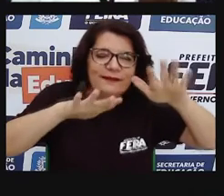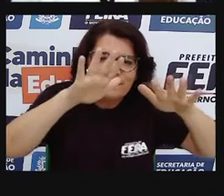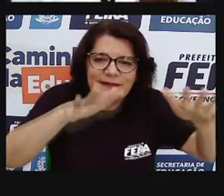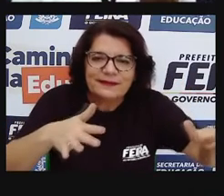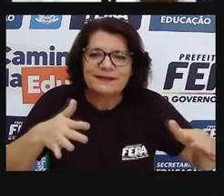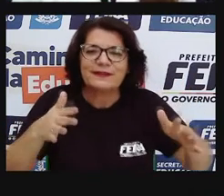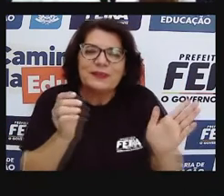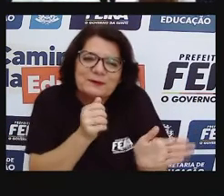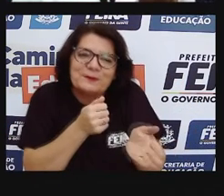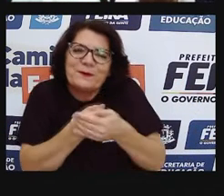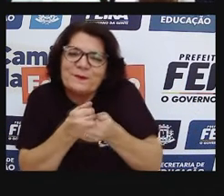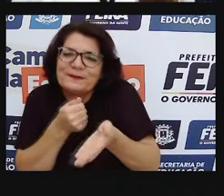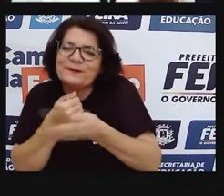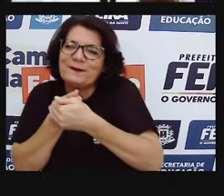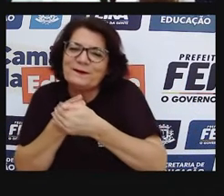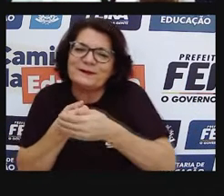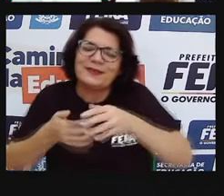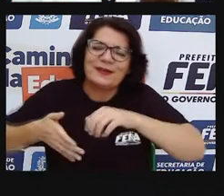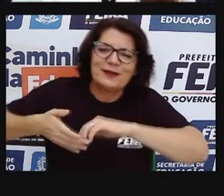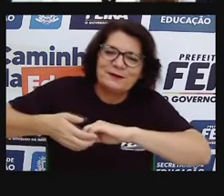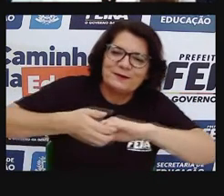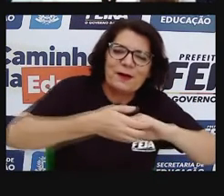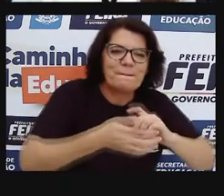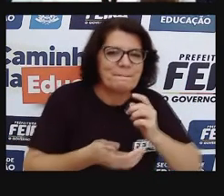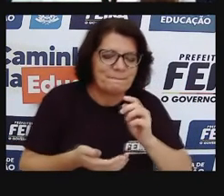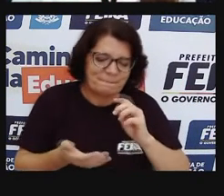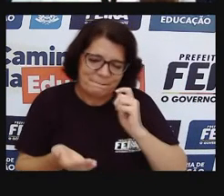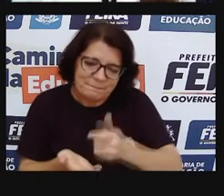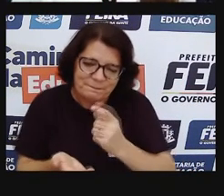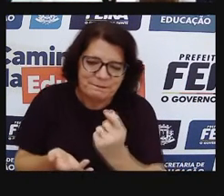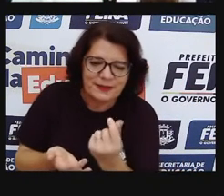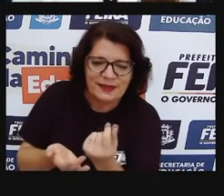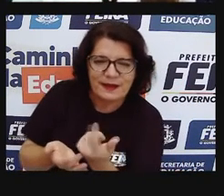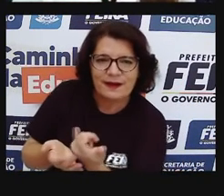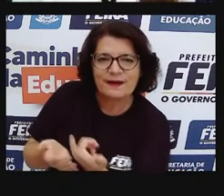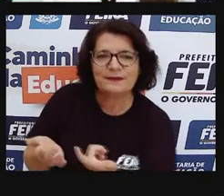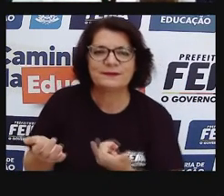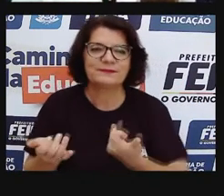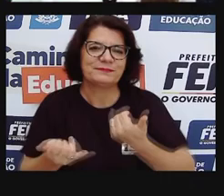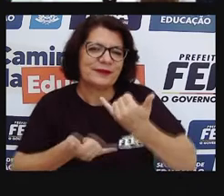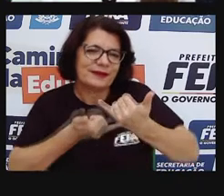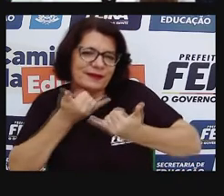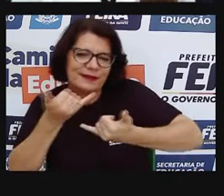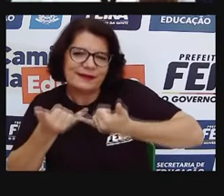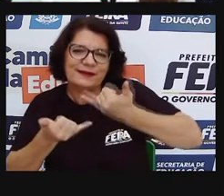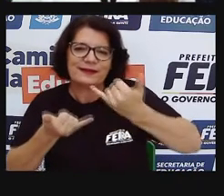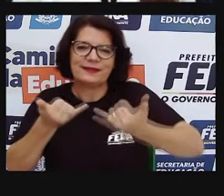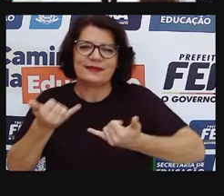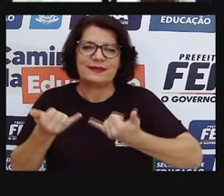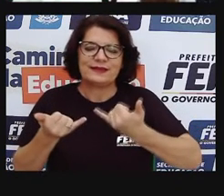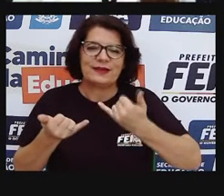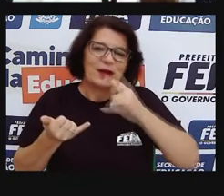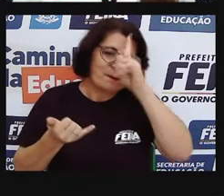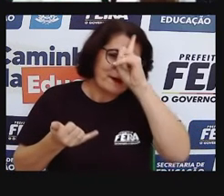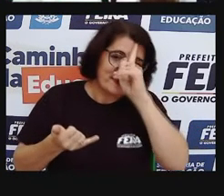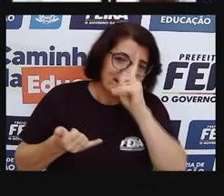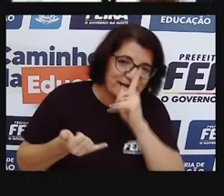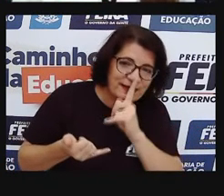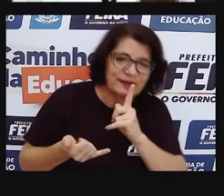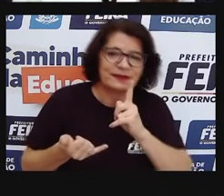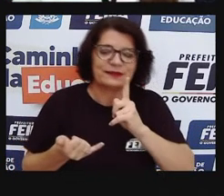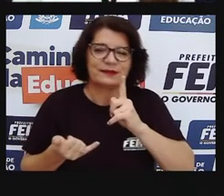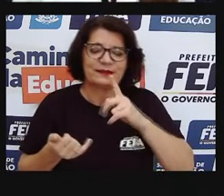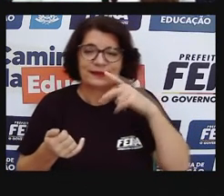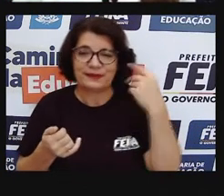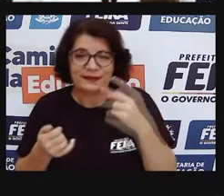esconde, roda, pião, pé de lata, garrafão, amarelinha, queimada,